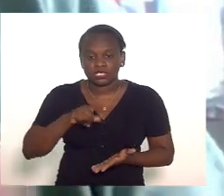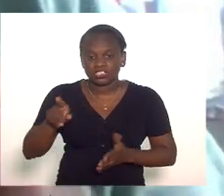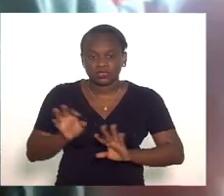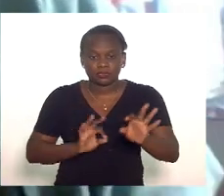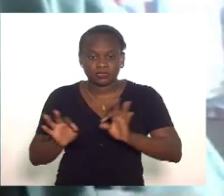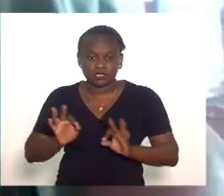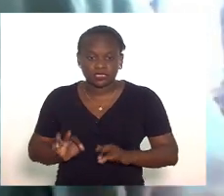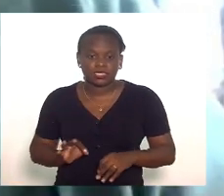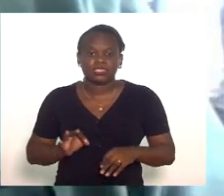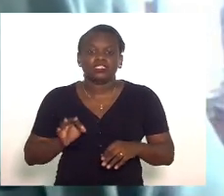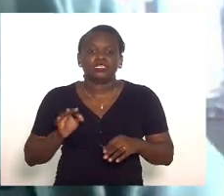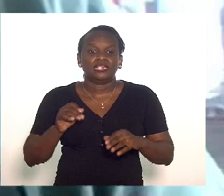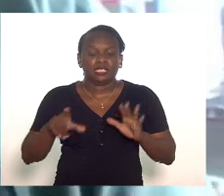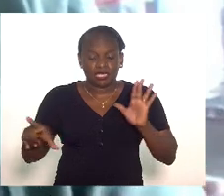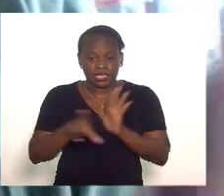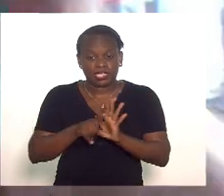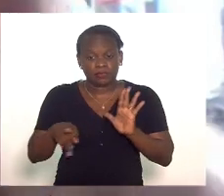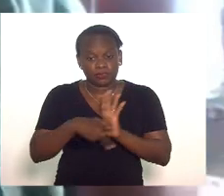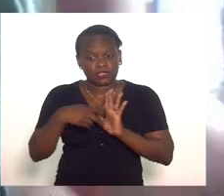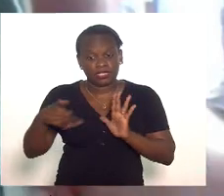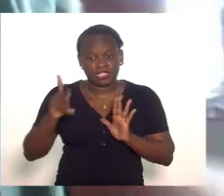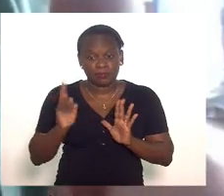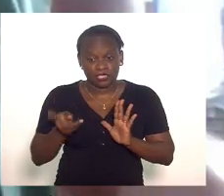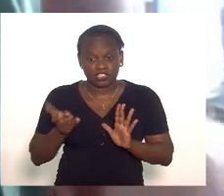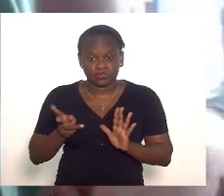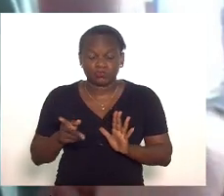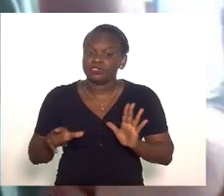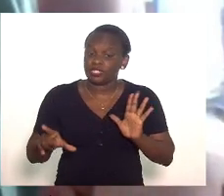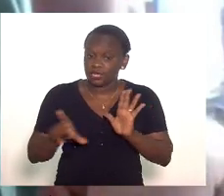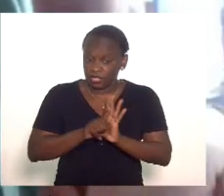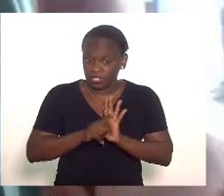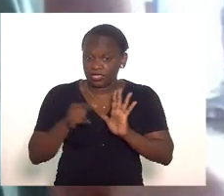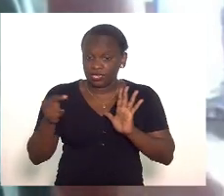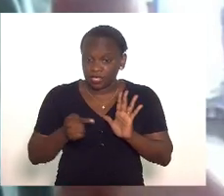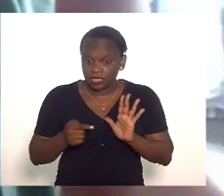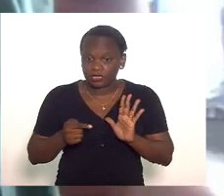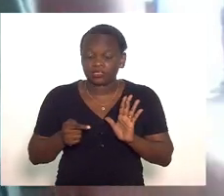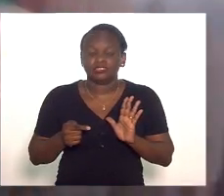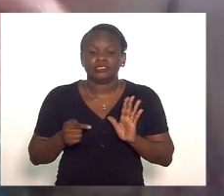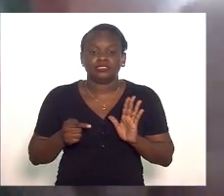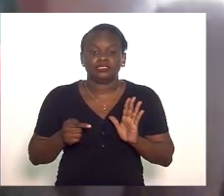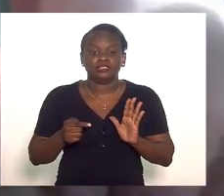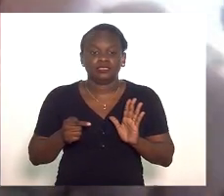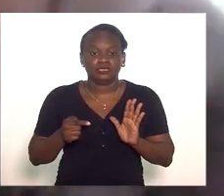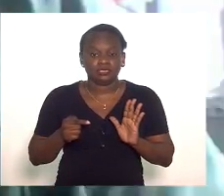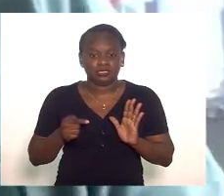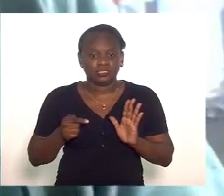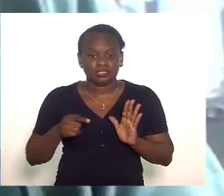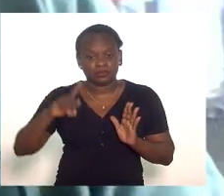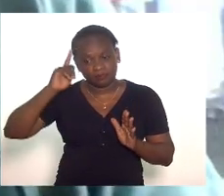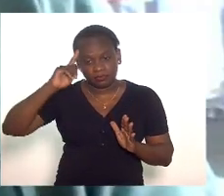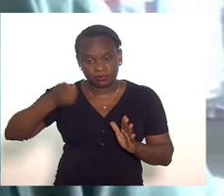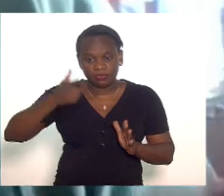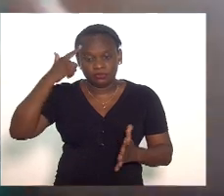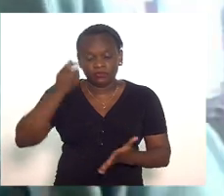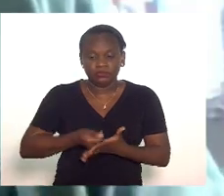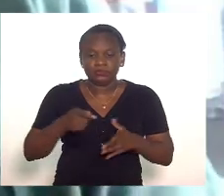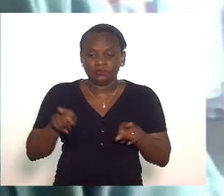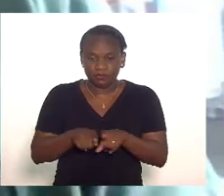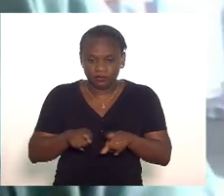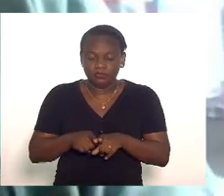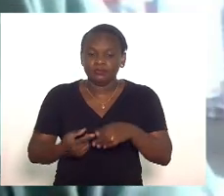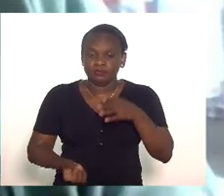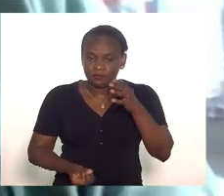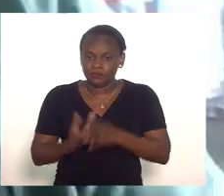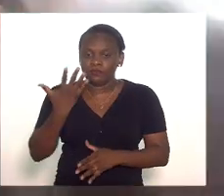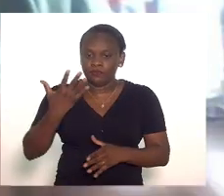é ampliar uma lei dele próprio lei diga-se de passagem que era determinativa cria-se